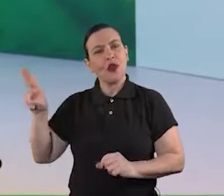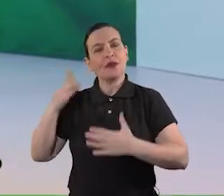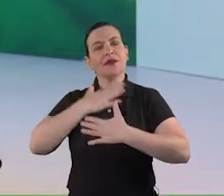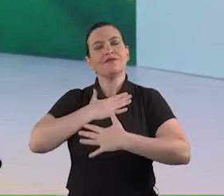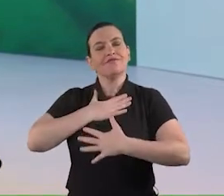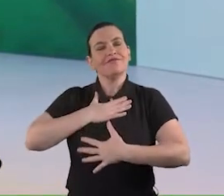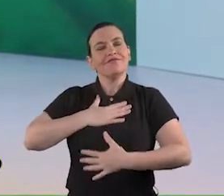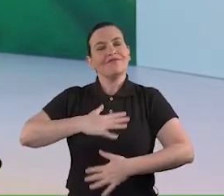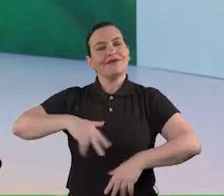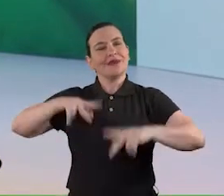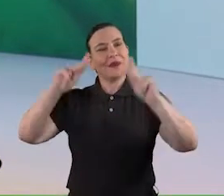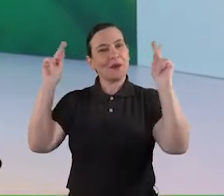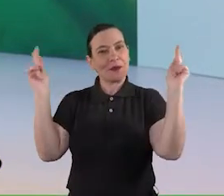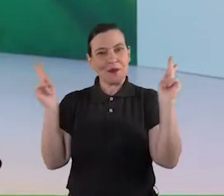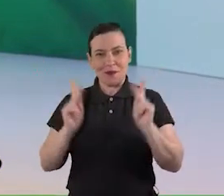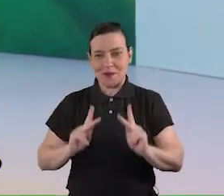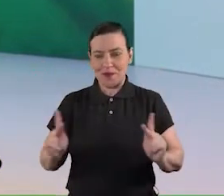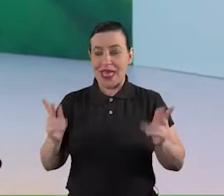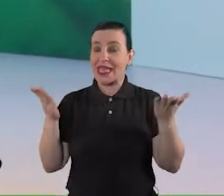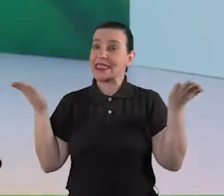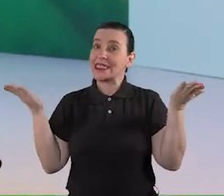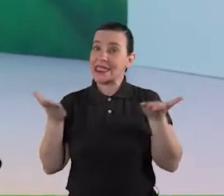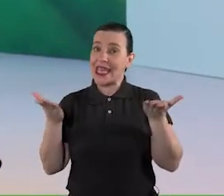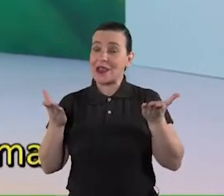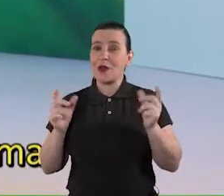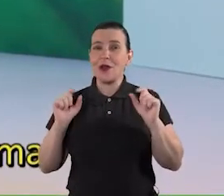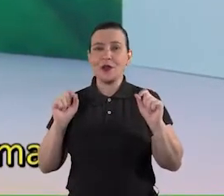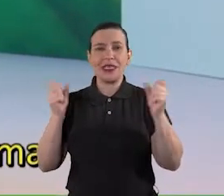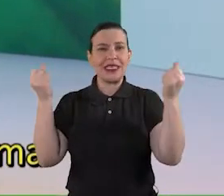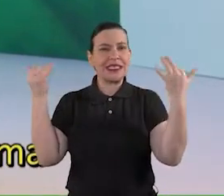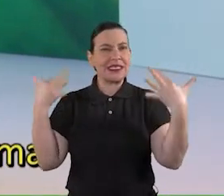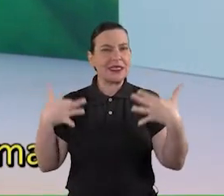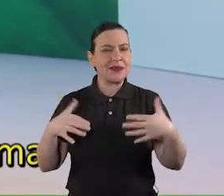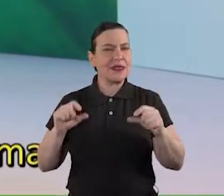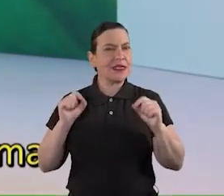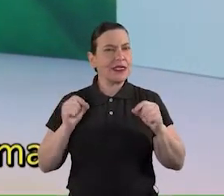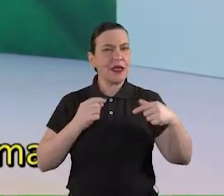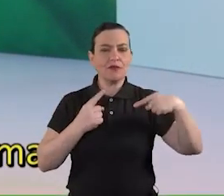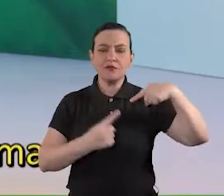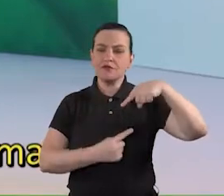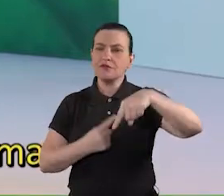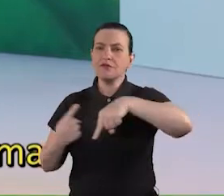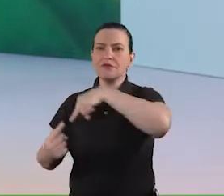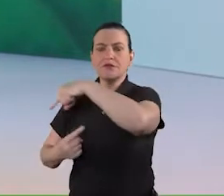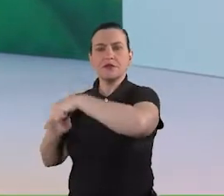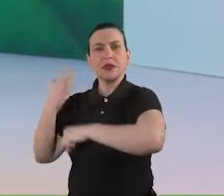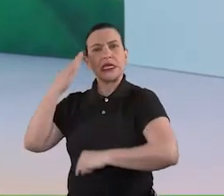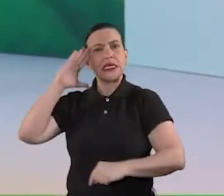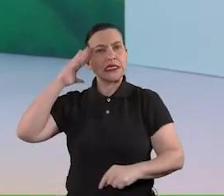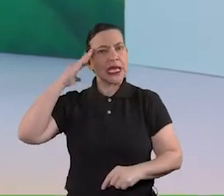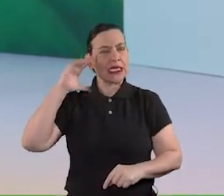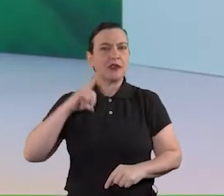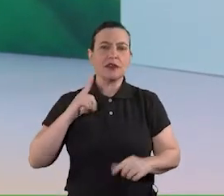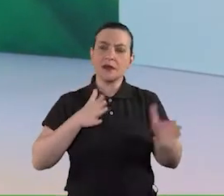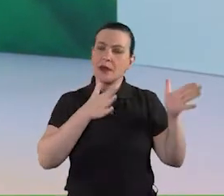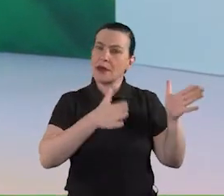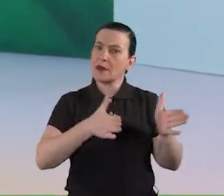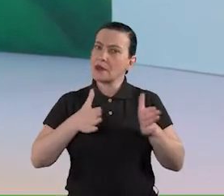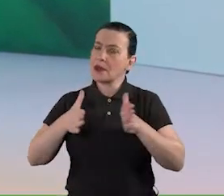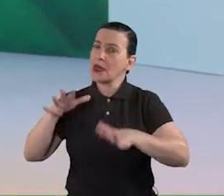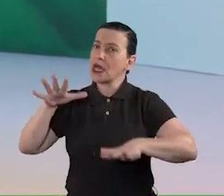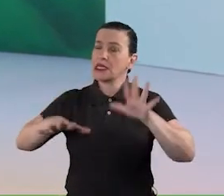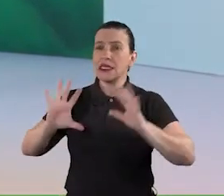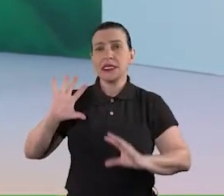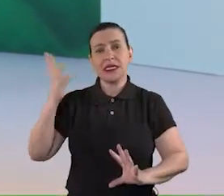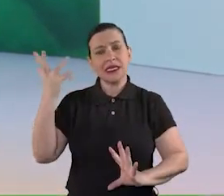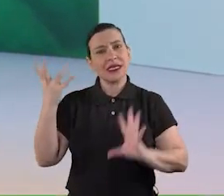tranquilizador então vou me referir a essas necessidades como um ciclo entendendo que muitas vezes temos uma ou mais causas que